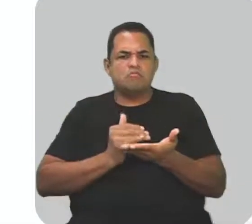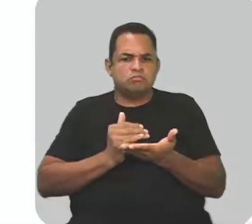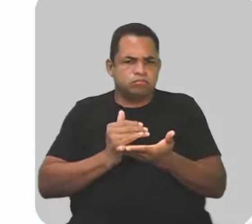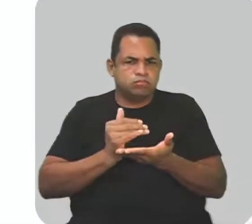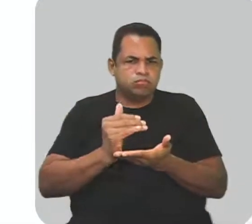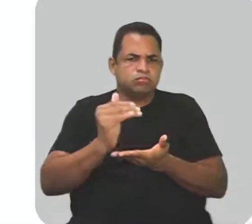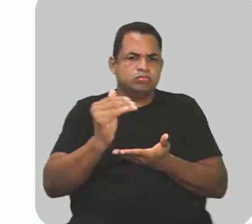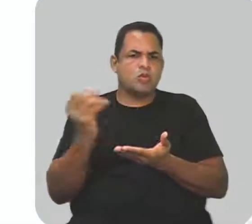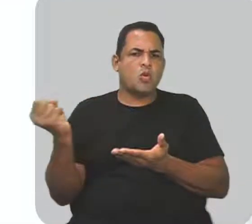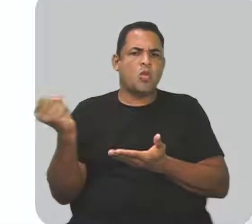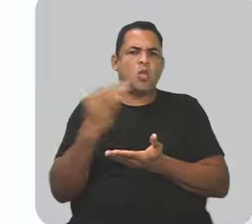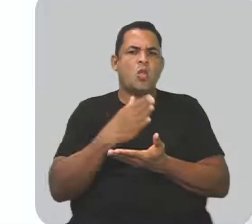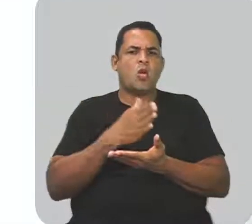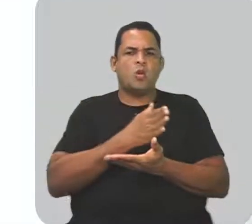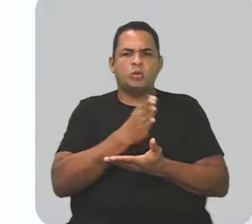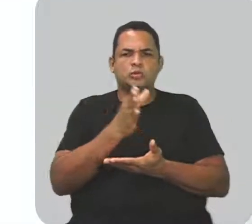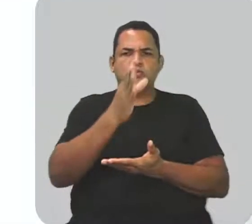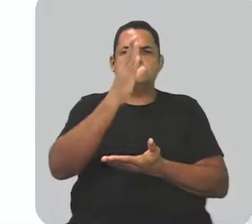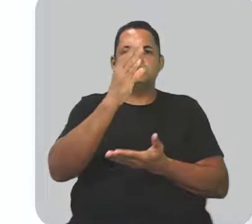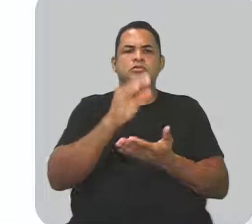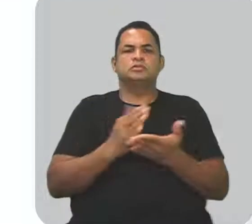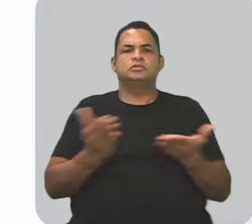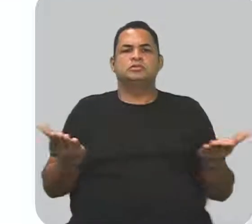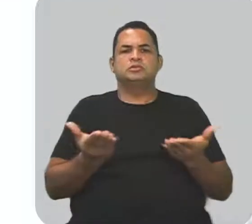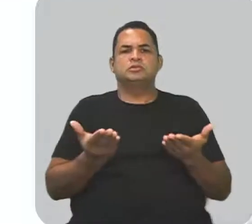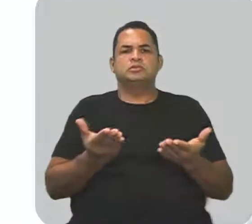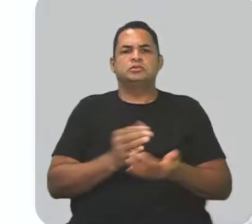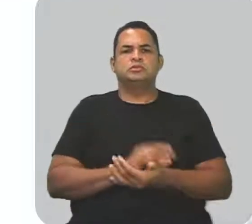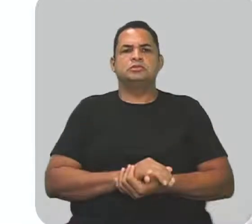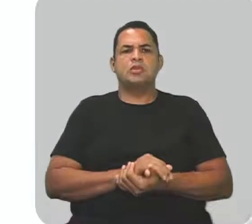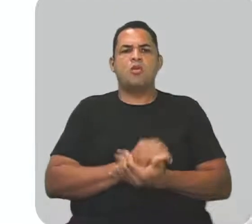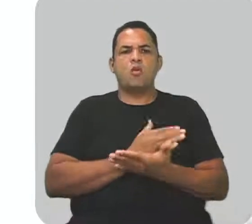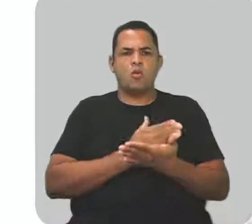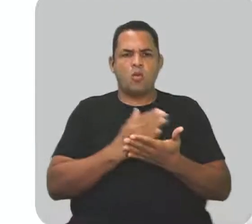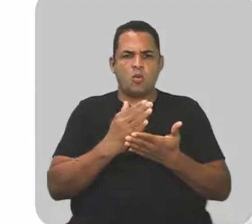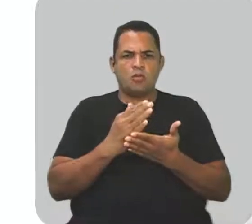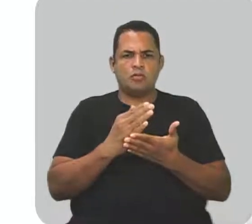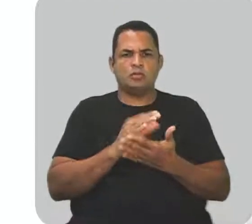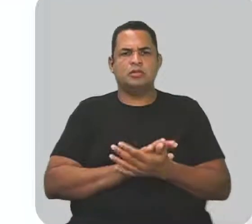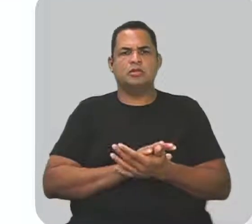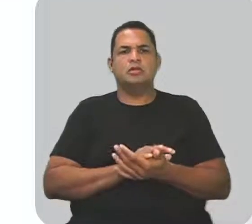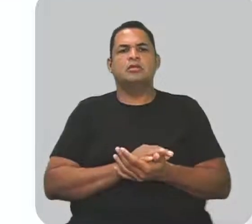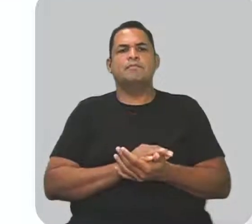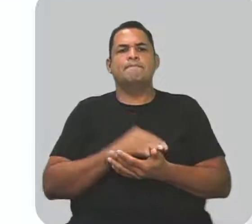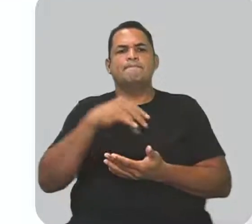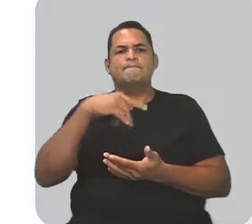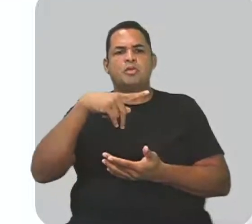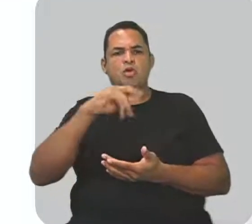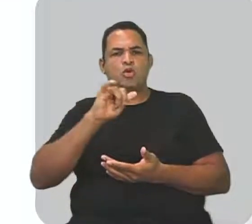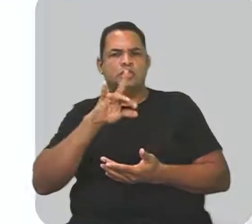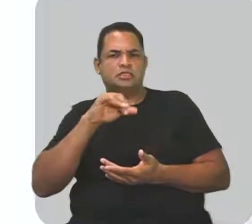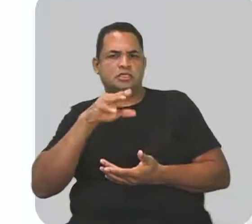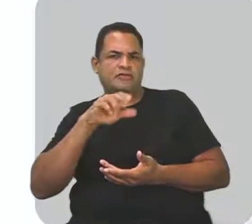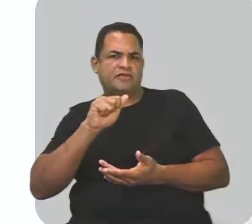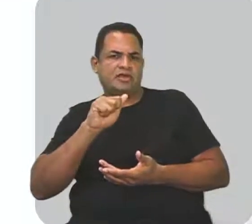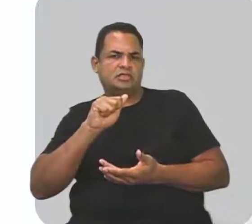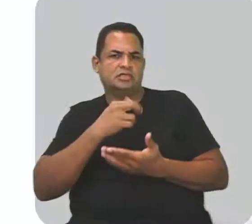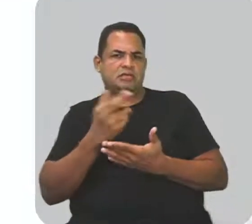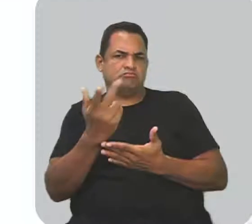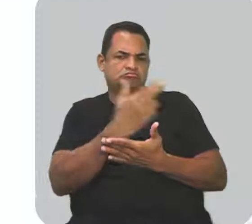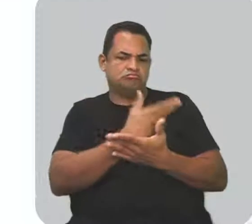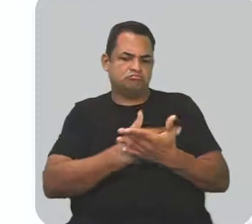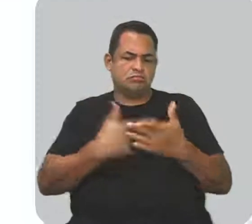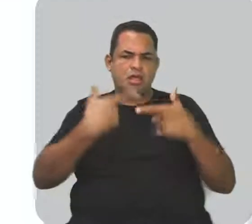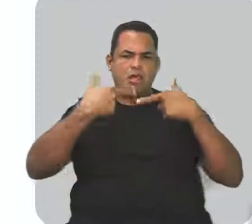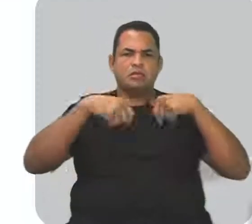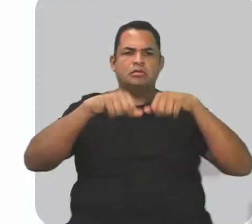novos rumos. Então, se liga aí, vamos agora iniciar falando sobre a plurissignificação da linguagem.